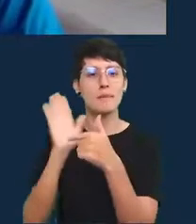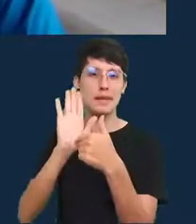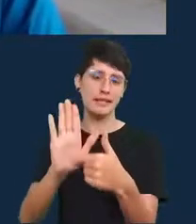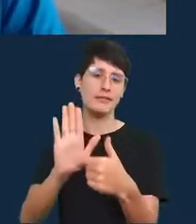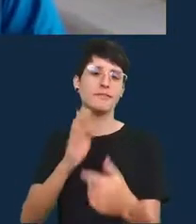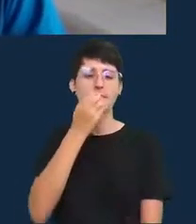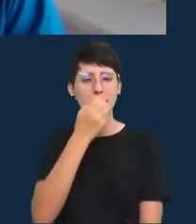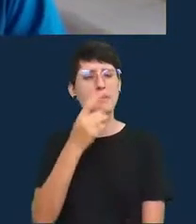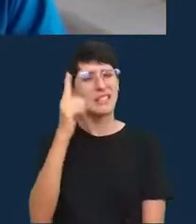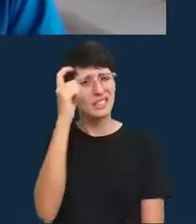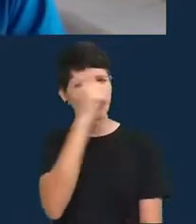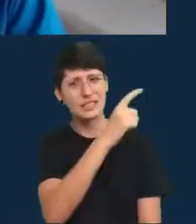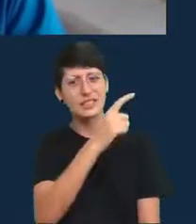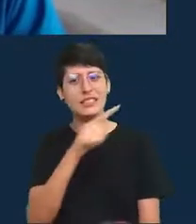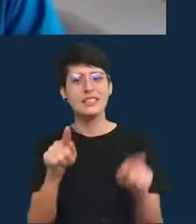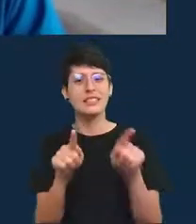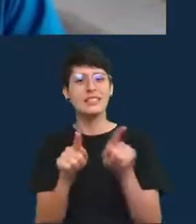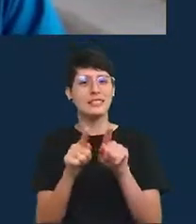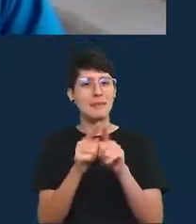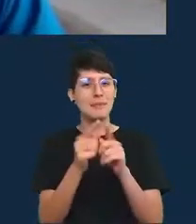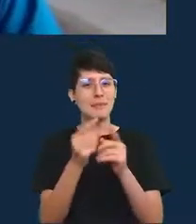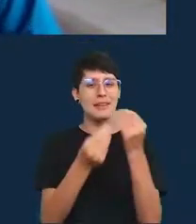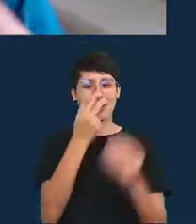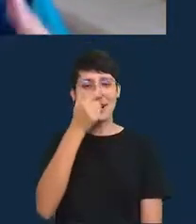difícil para as pessoas entenderem